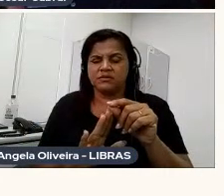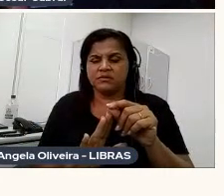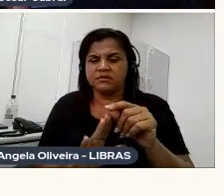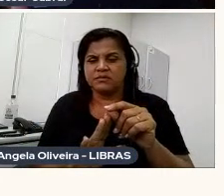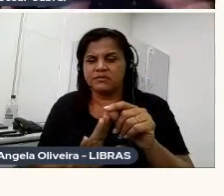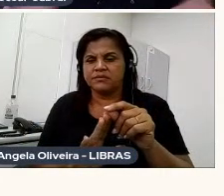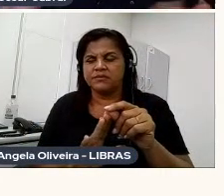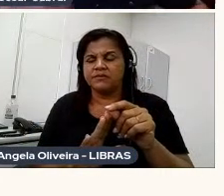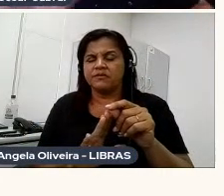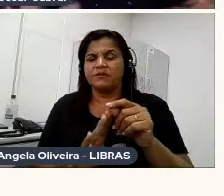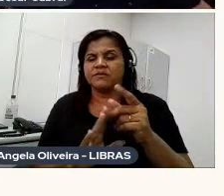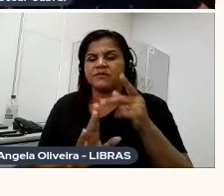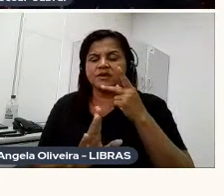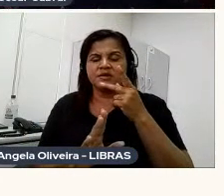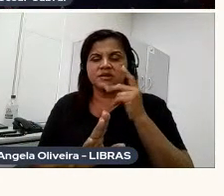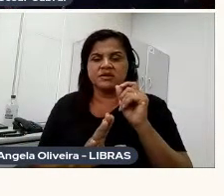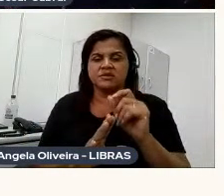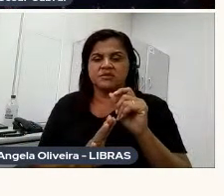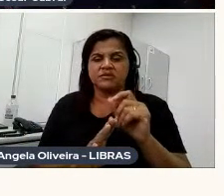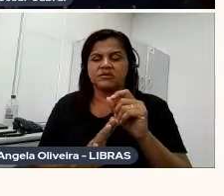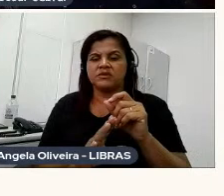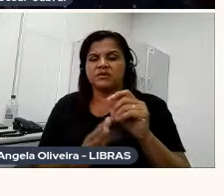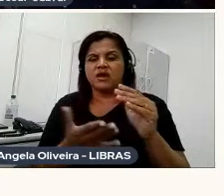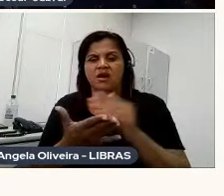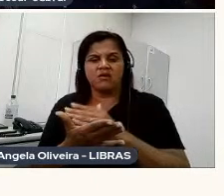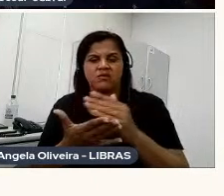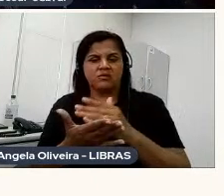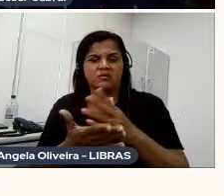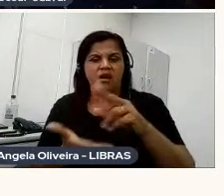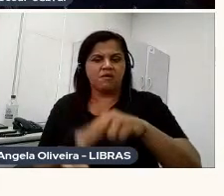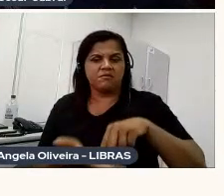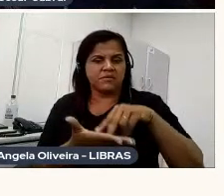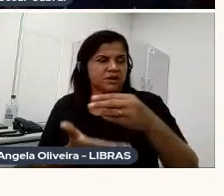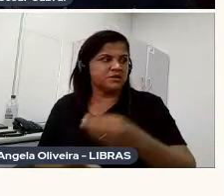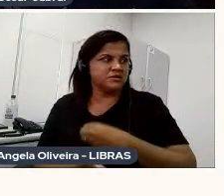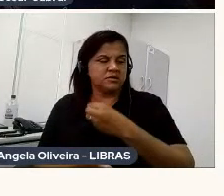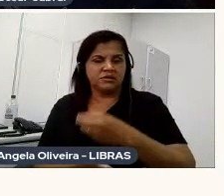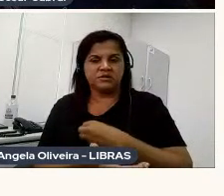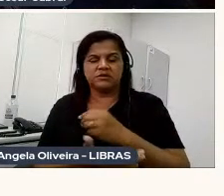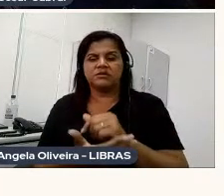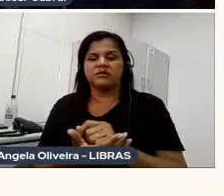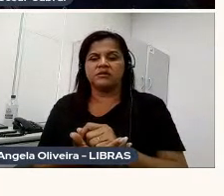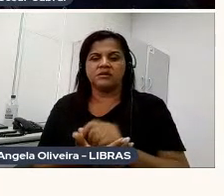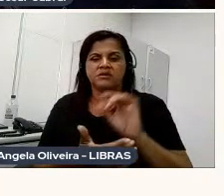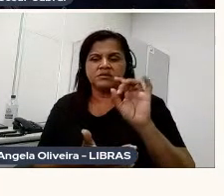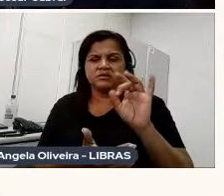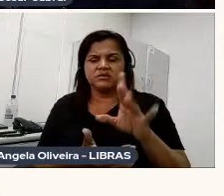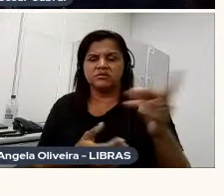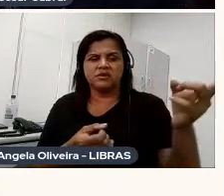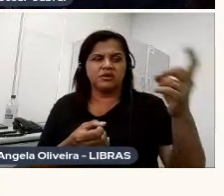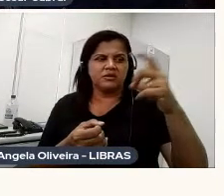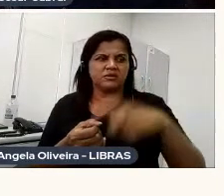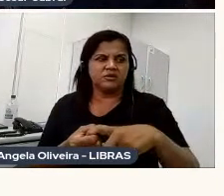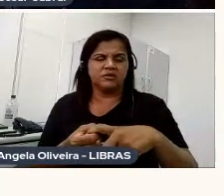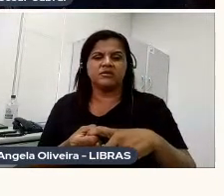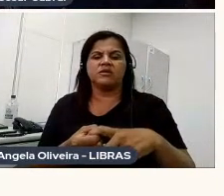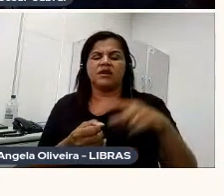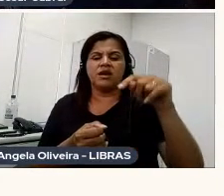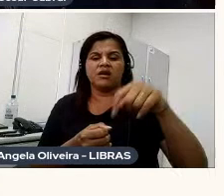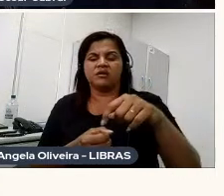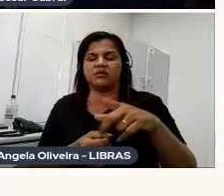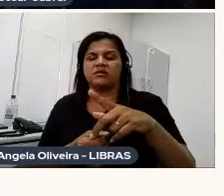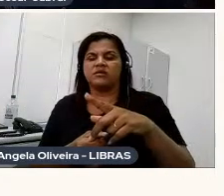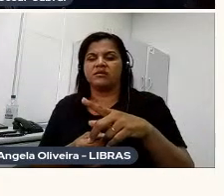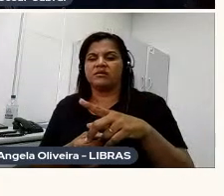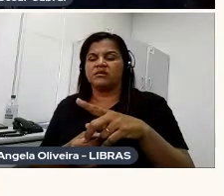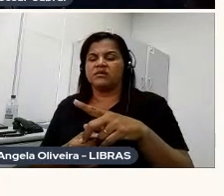a vida de alguma maneira se apresenta, assim. Só para retornar aqui no dossiê, esse é